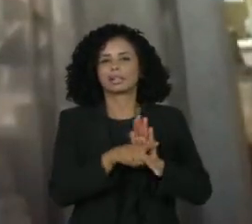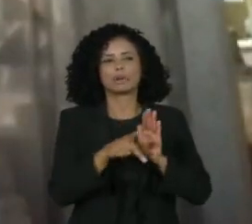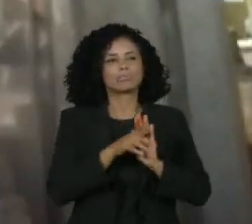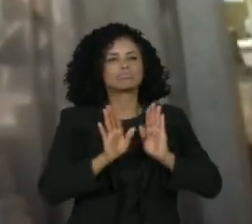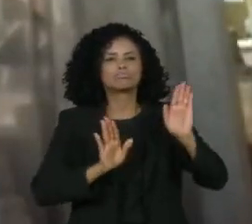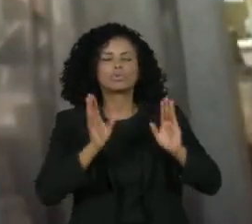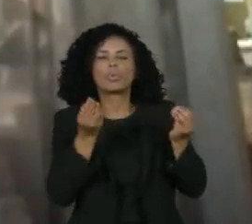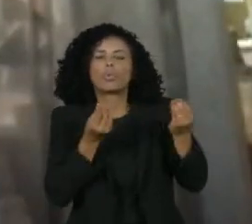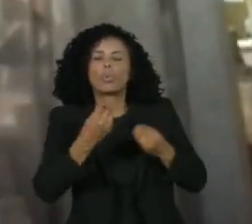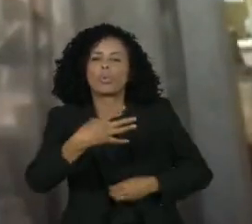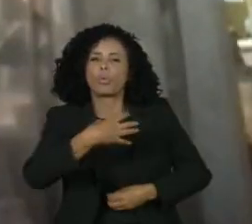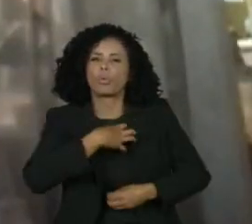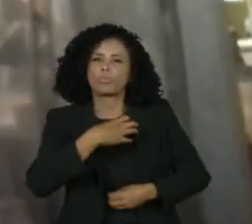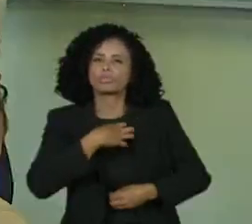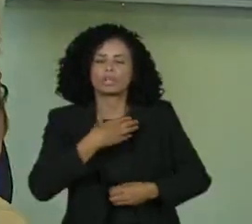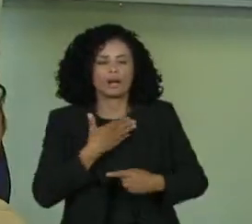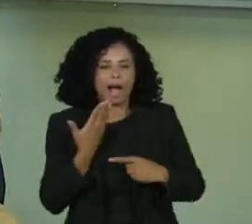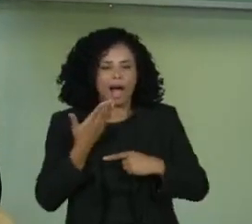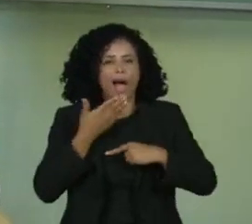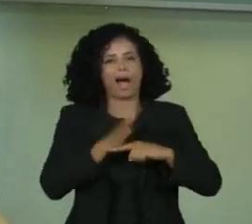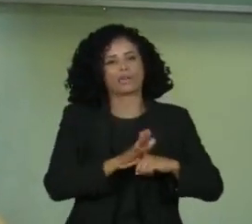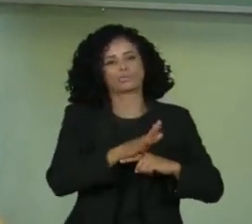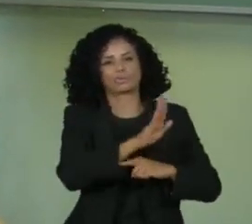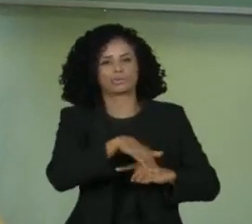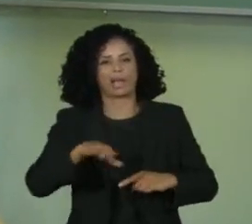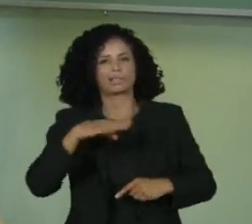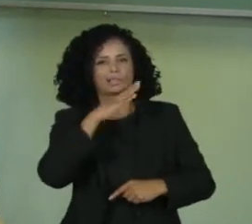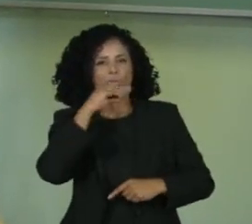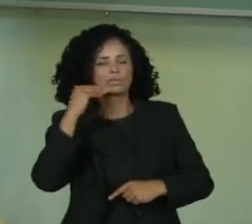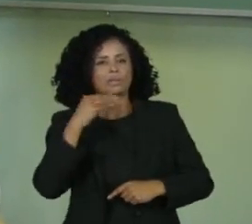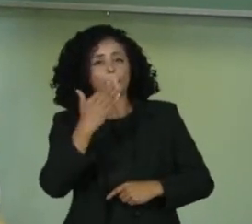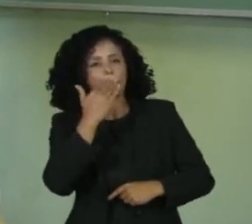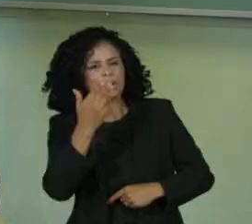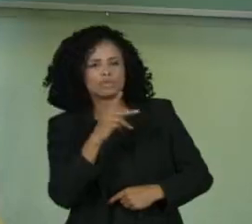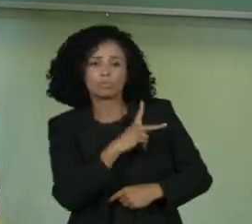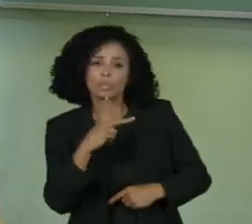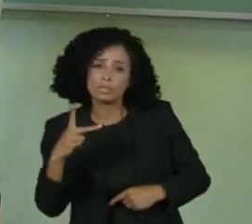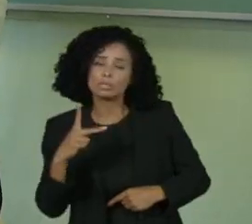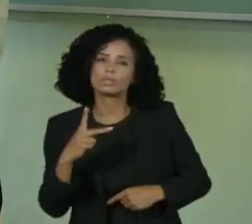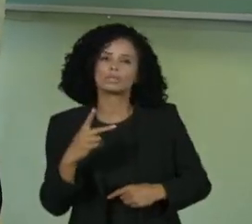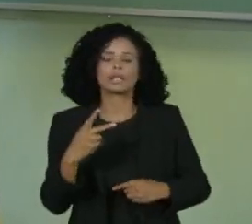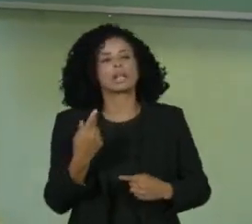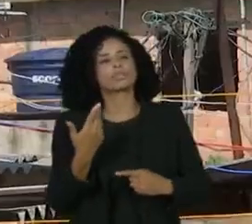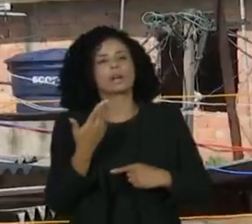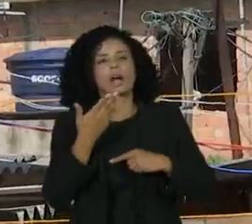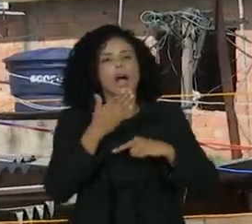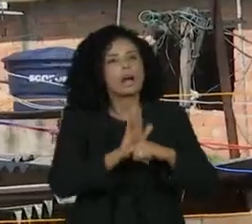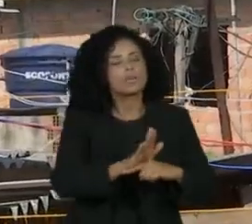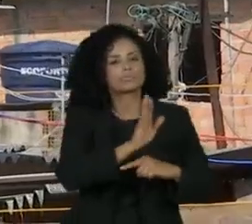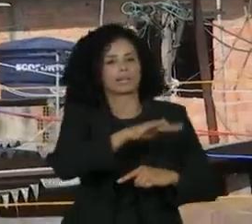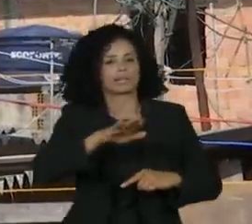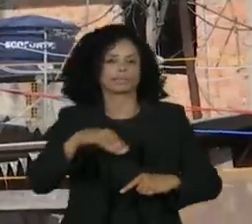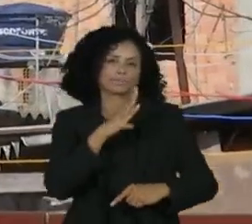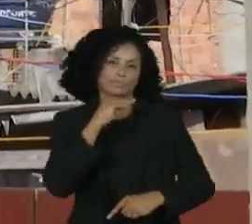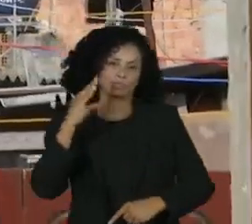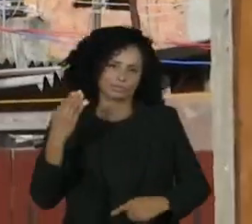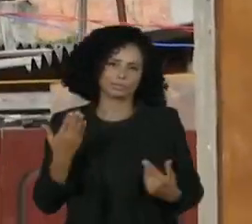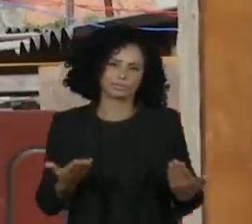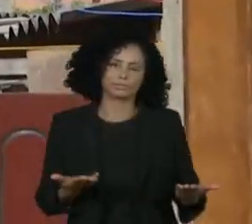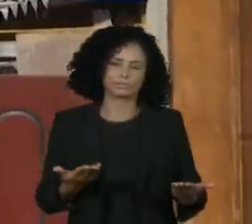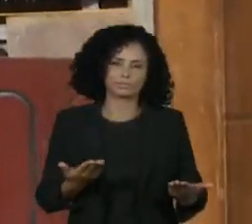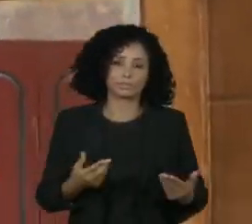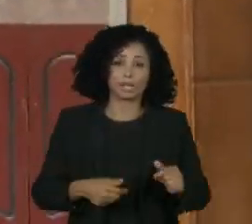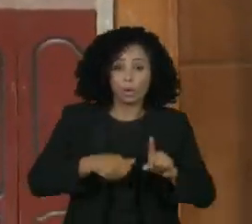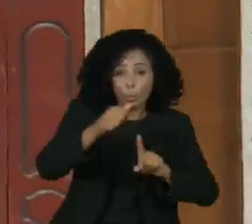olhem com atenção o tema da criança e do adolescente. Em julho, o